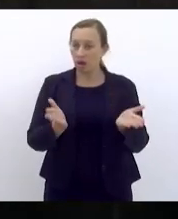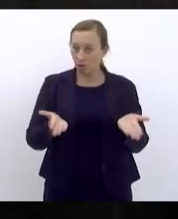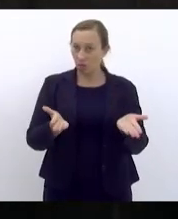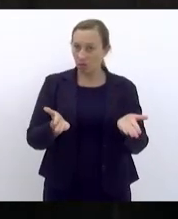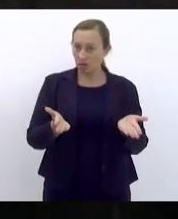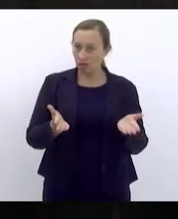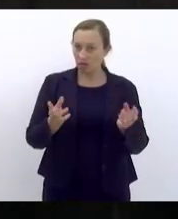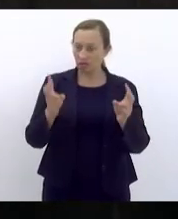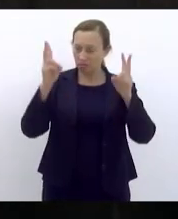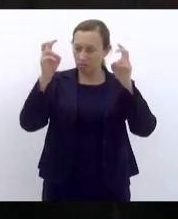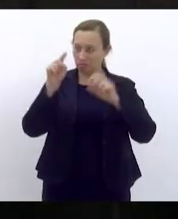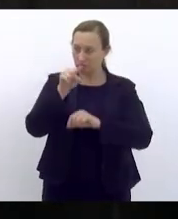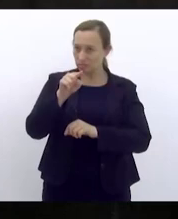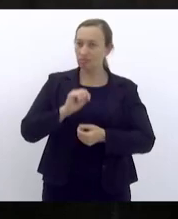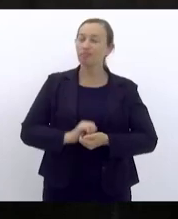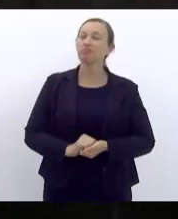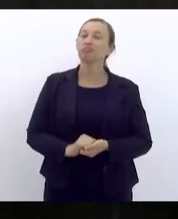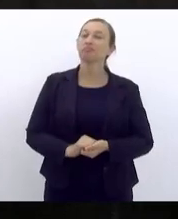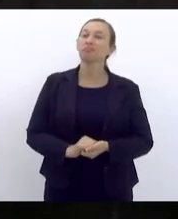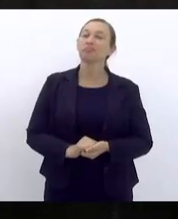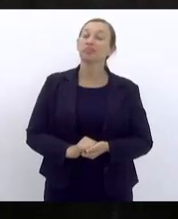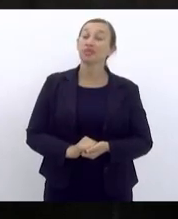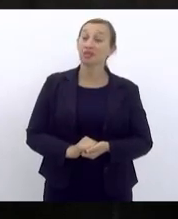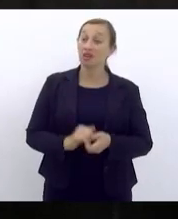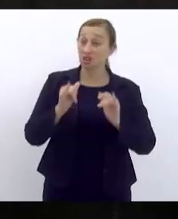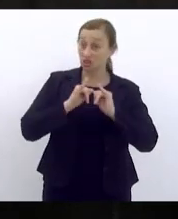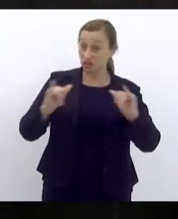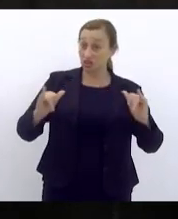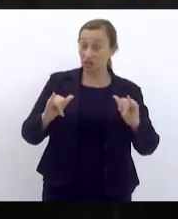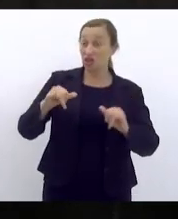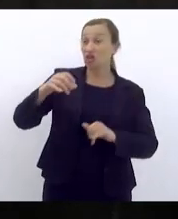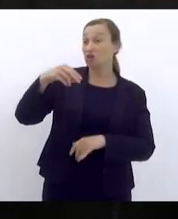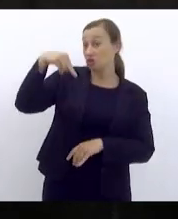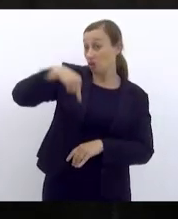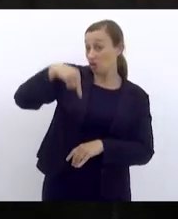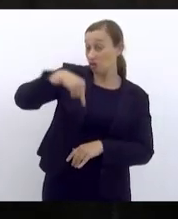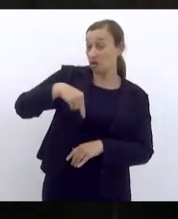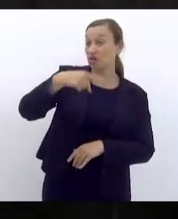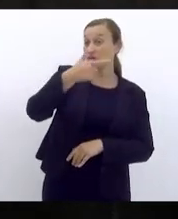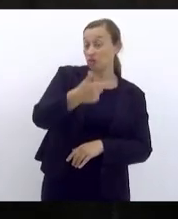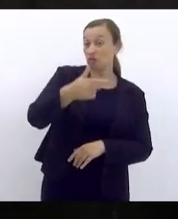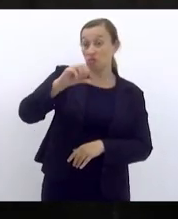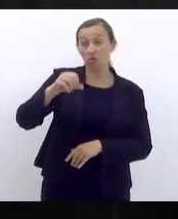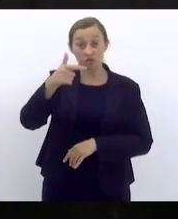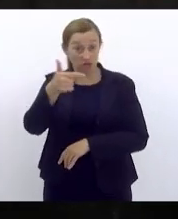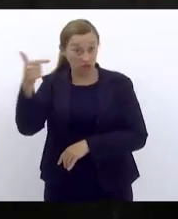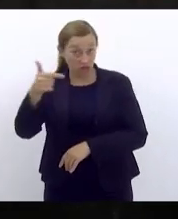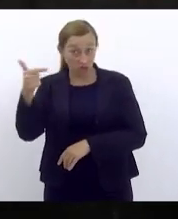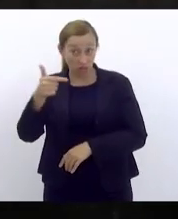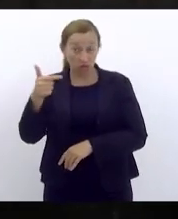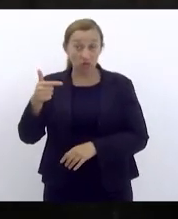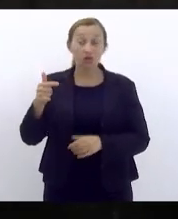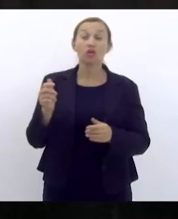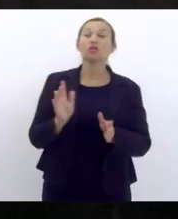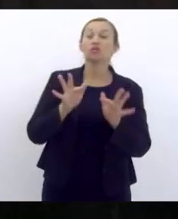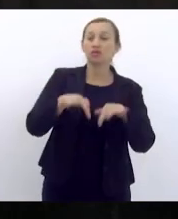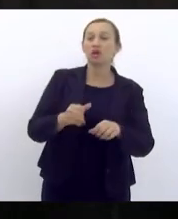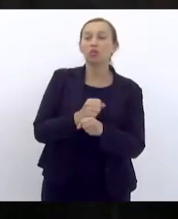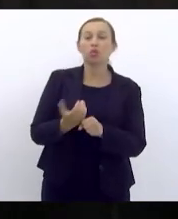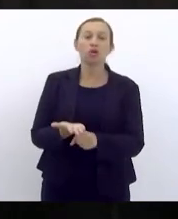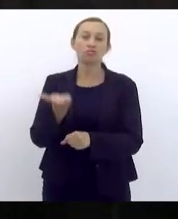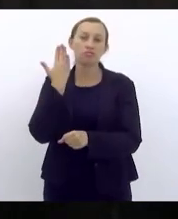eu vou abrir um parênteses aqui que foi divulgado em novembro de 2022 no final do ano passado